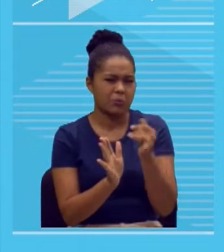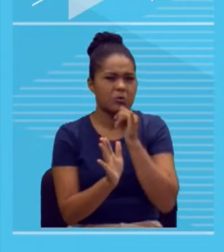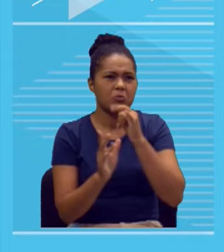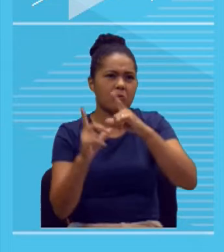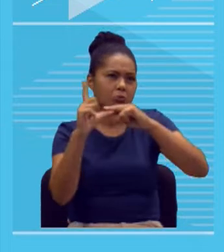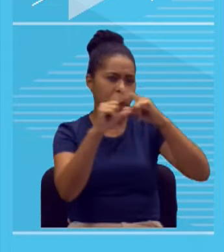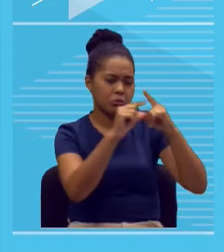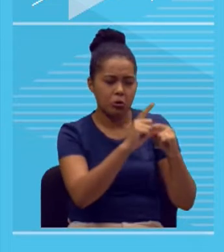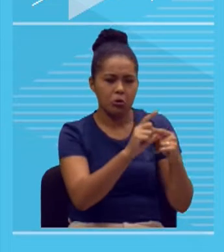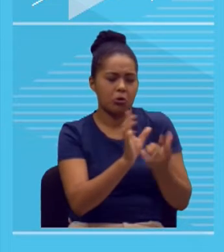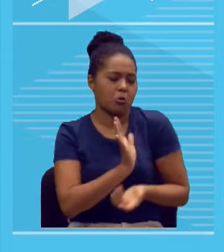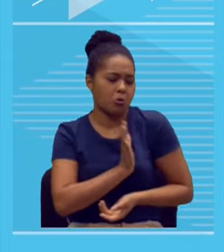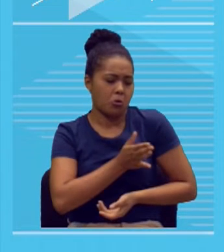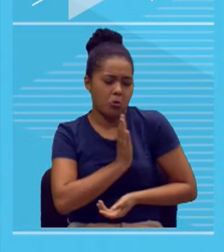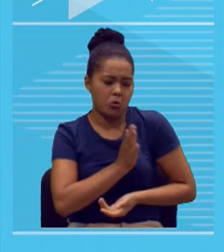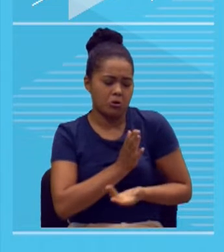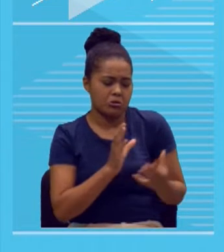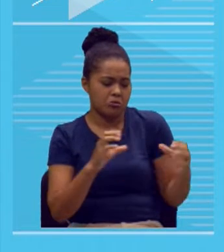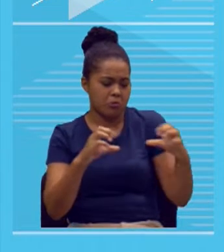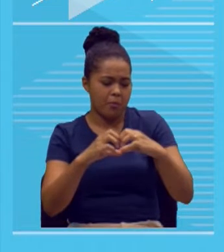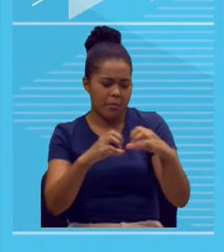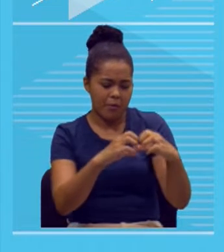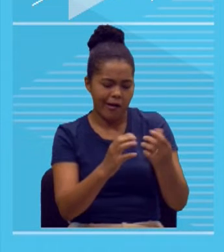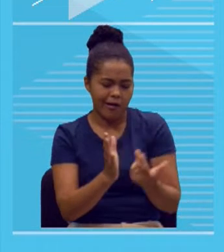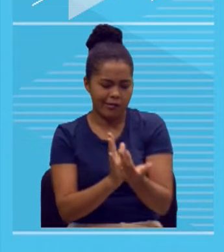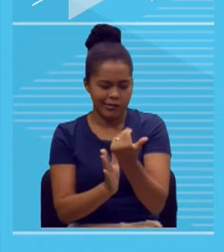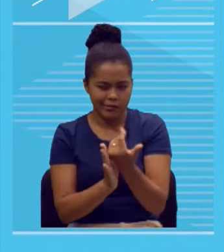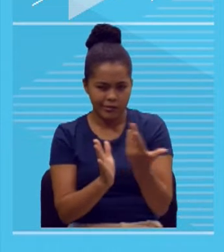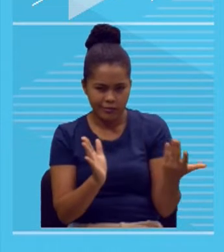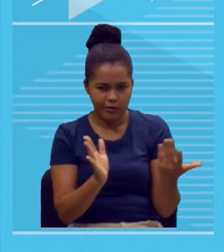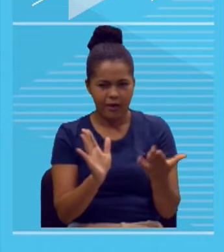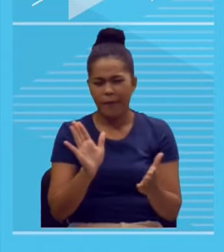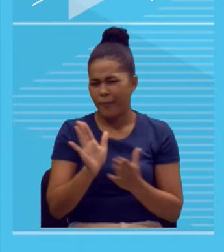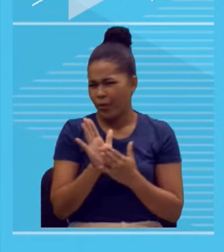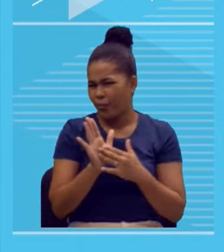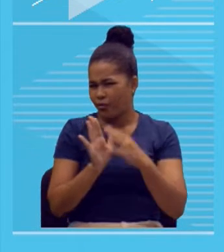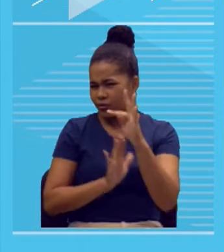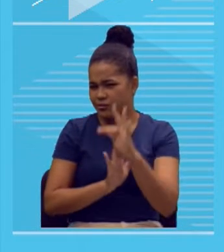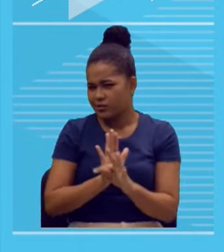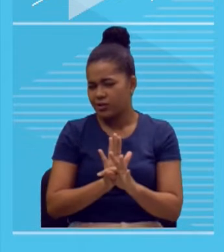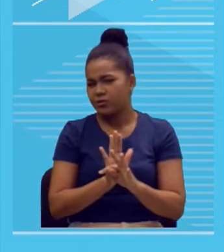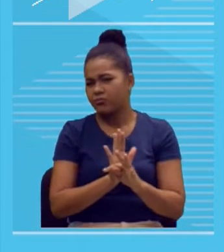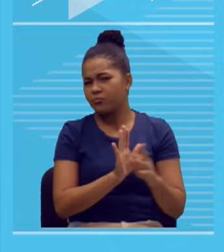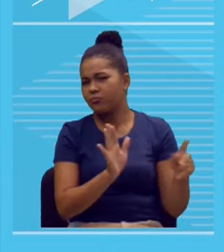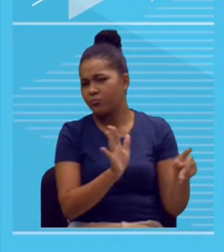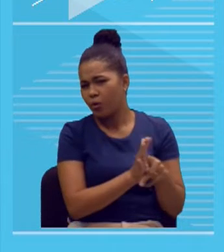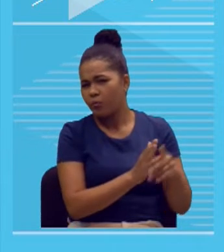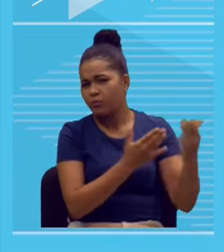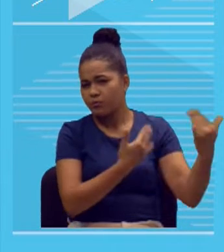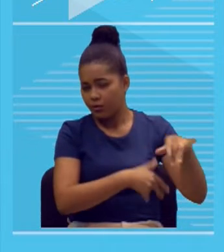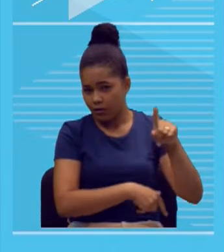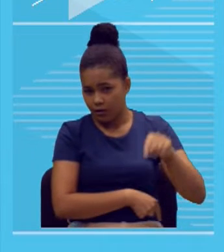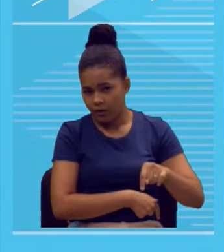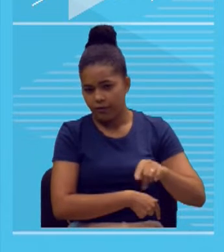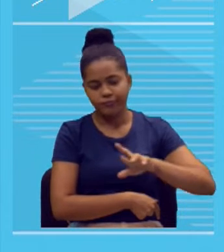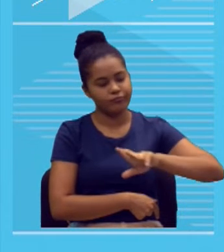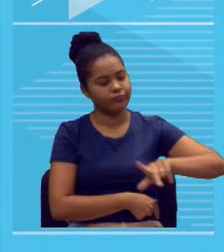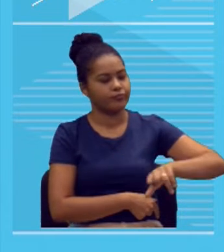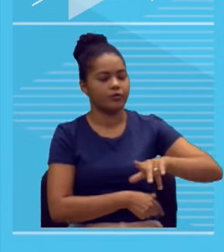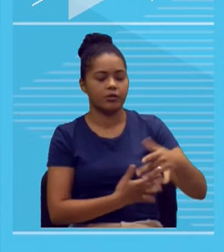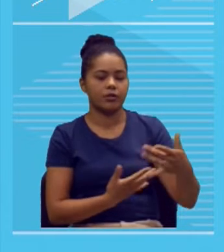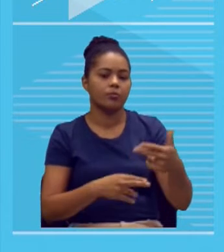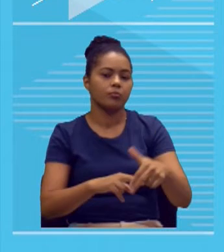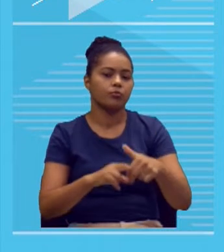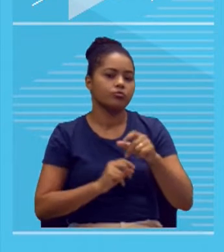espirais. Não faz sentido, gente, a proposta não é essa, tá? A ideia não é essa, você tem 30 linhas